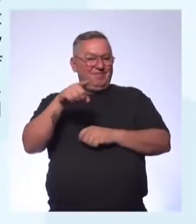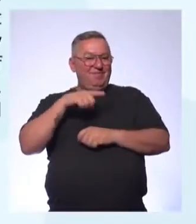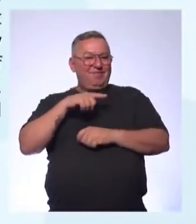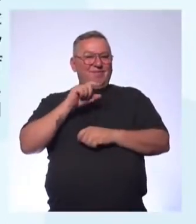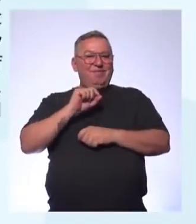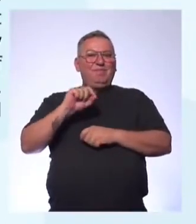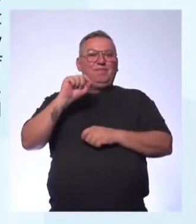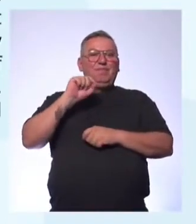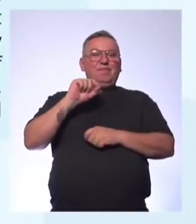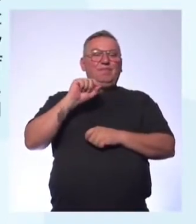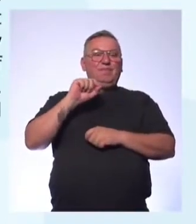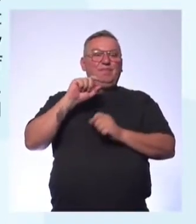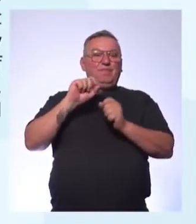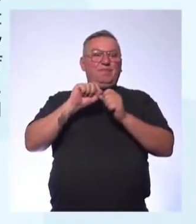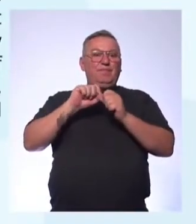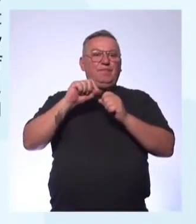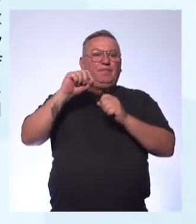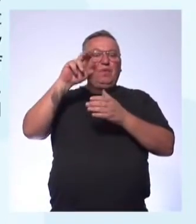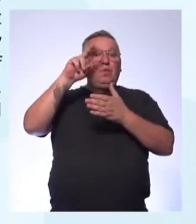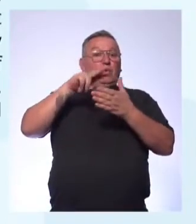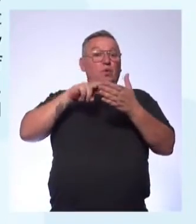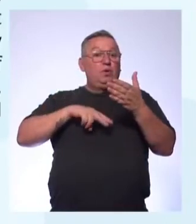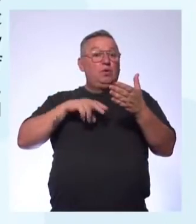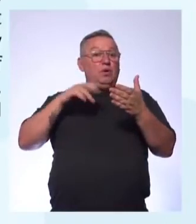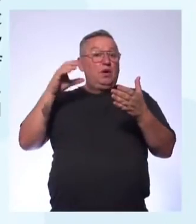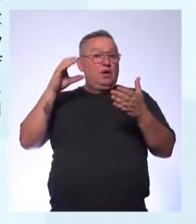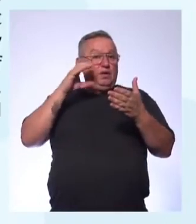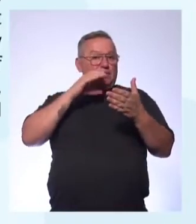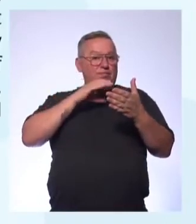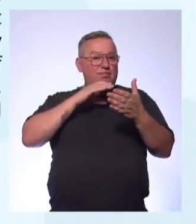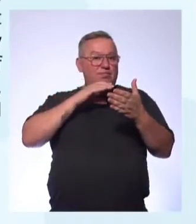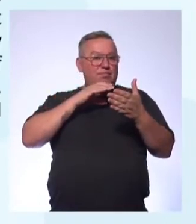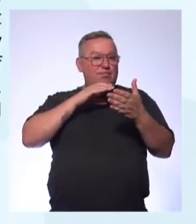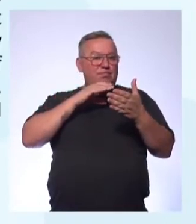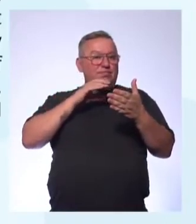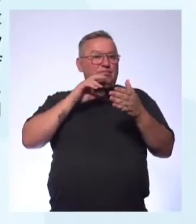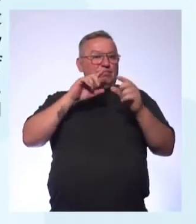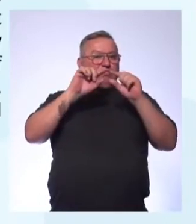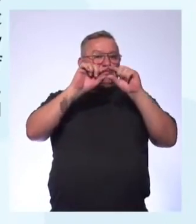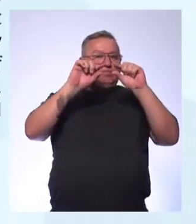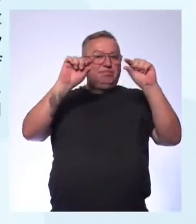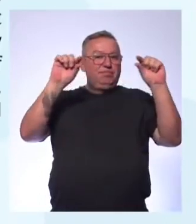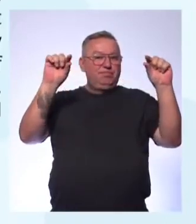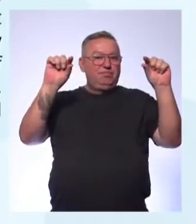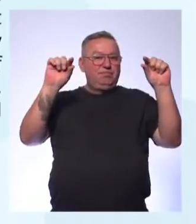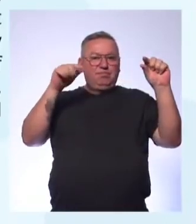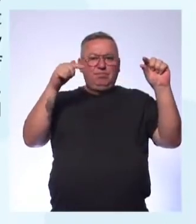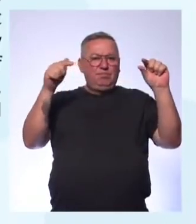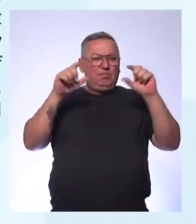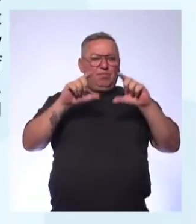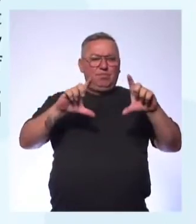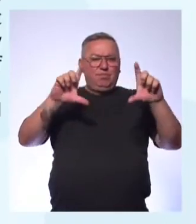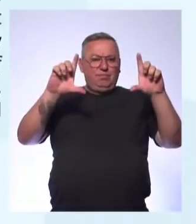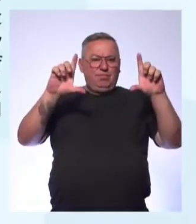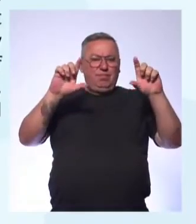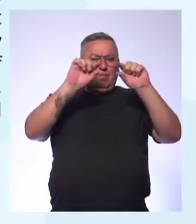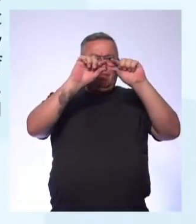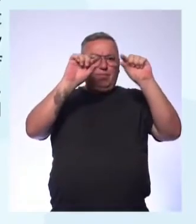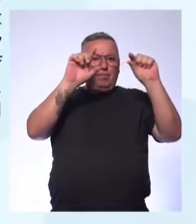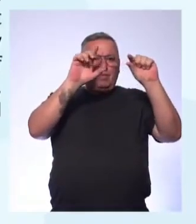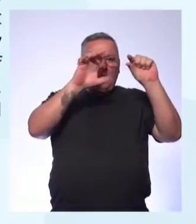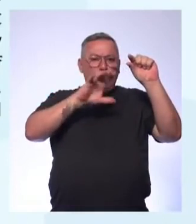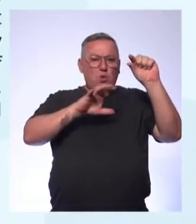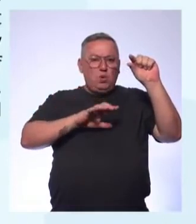uma Vamos fazer o skimming Que é a leitura do texto A leitura do título Nós não temos imagem aqui E a fonte